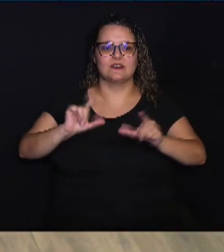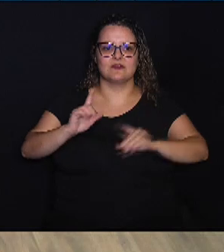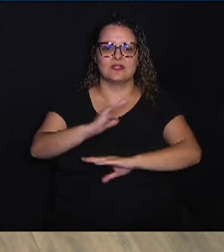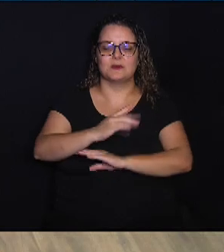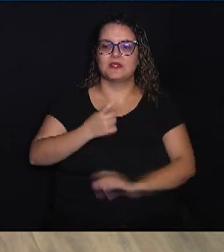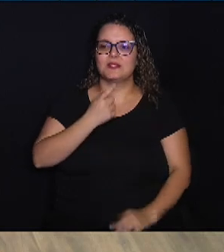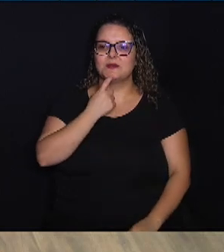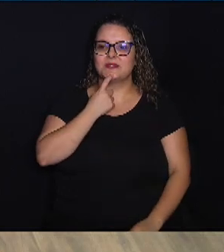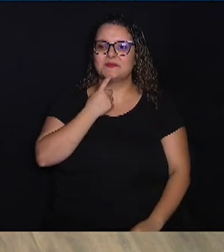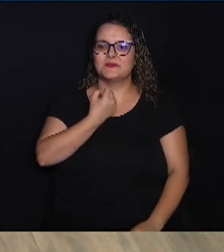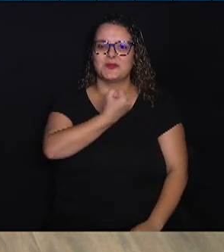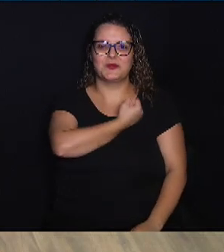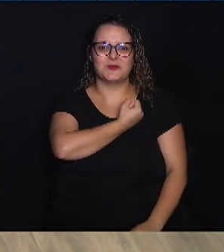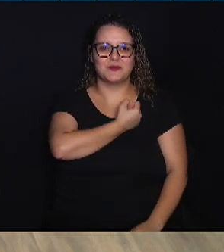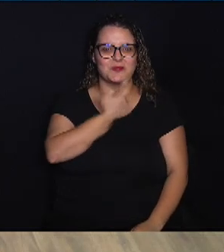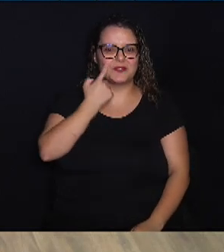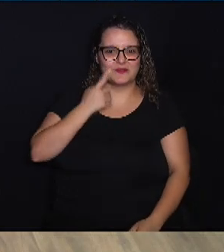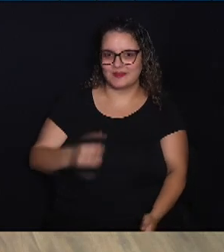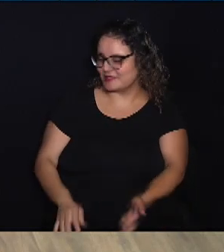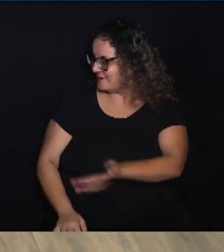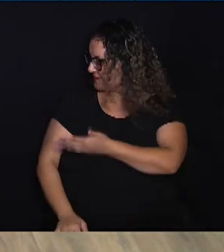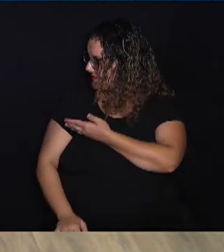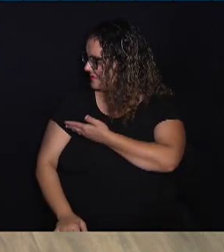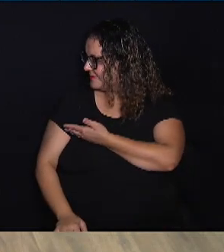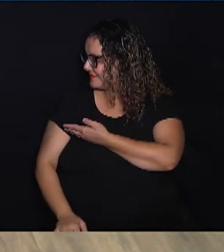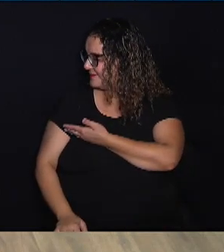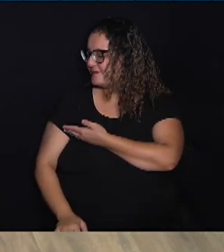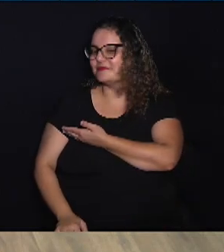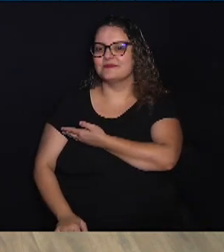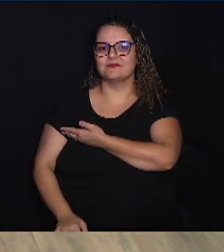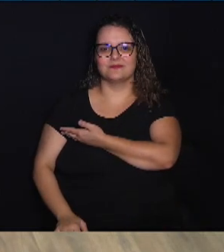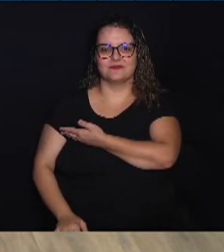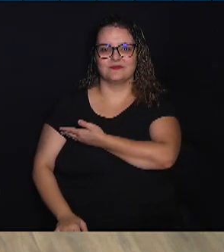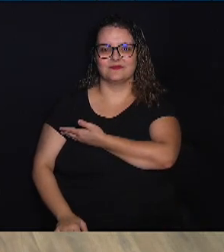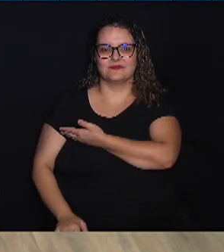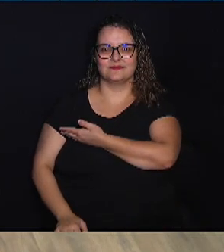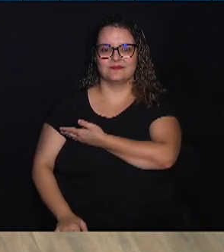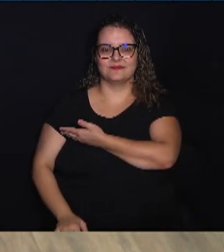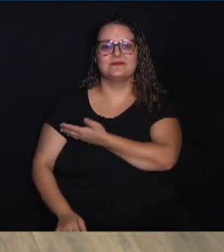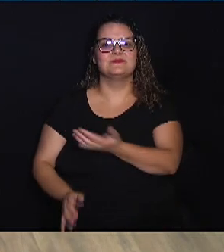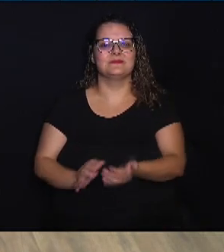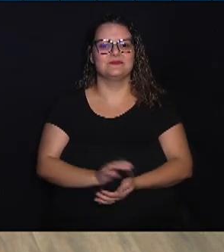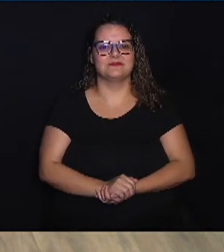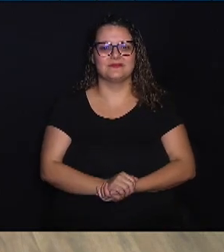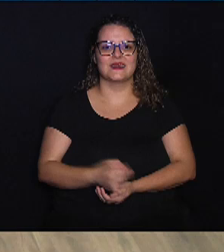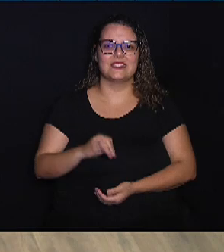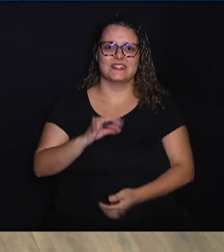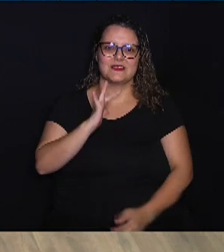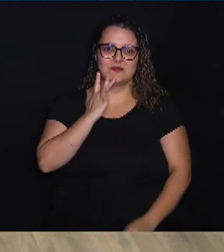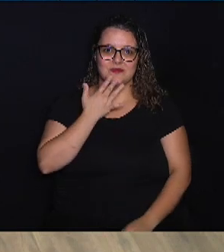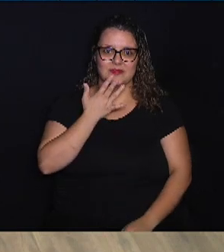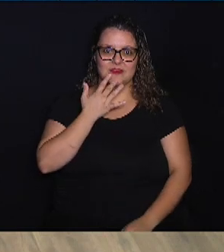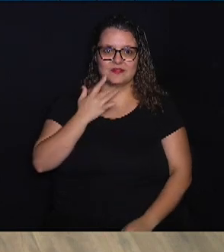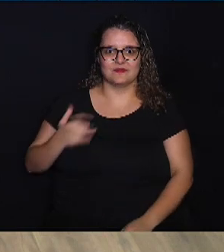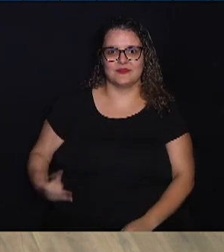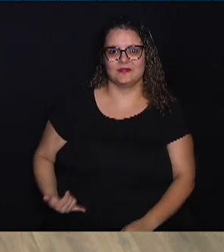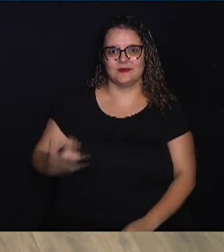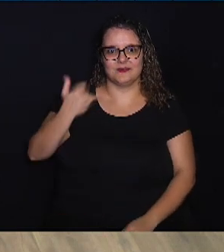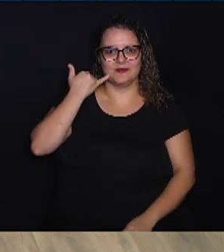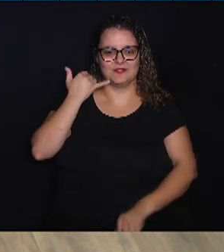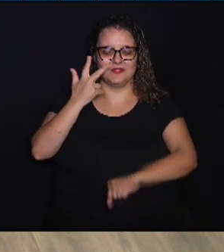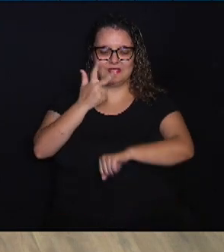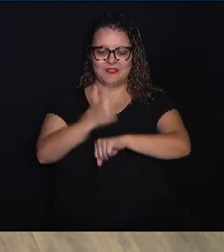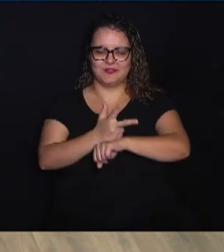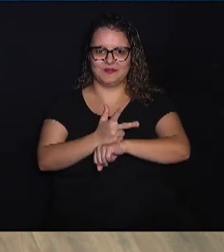Campinas. Anote aí, 19 978293776, se preferir, aponte a câmera do seu